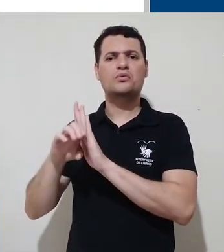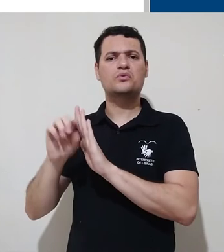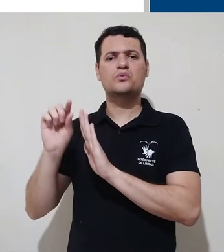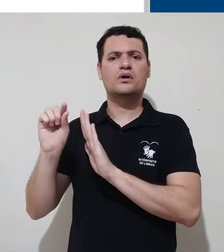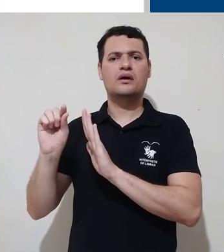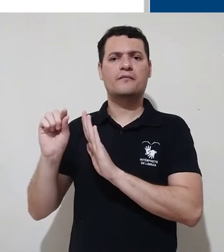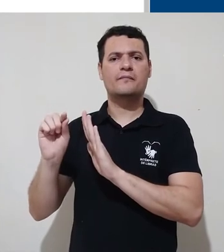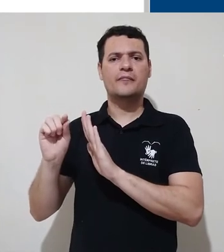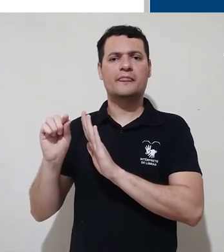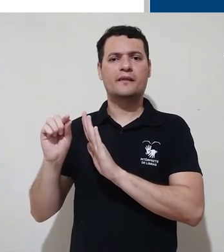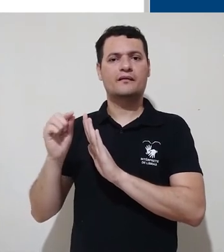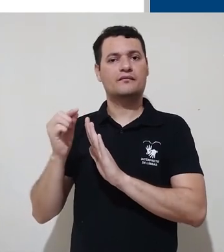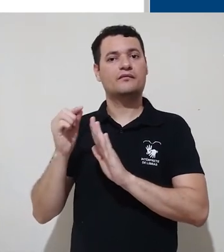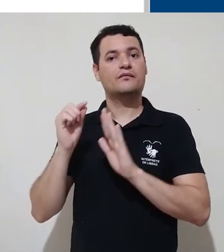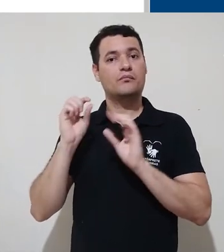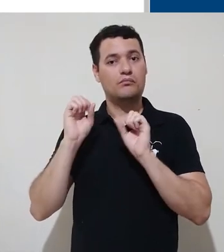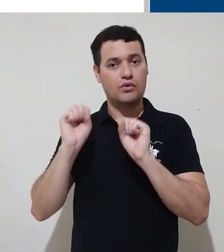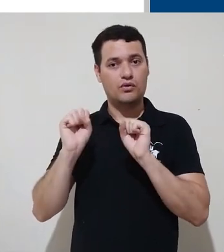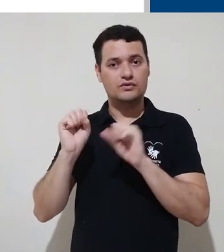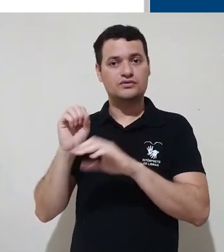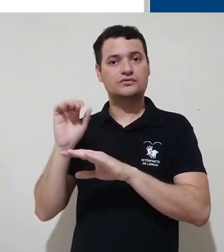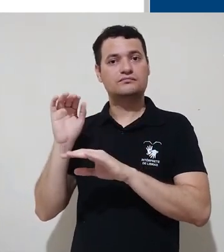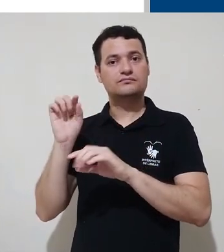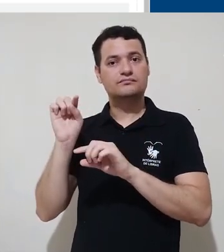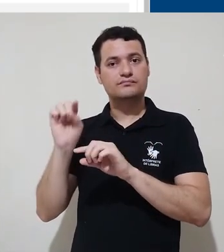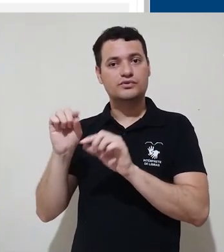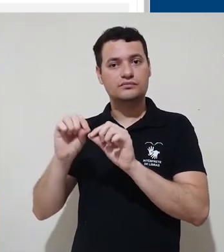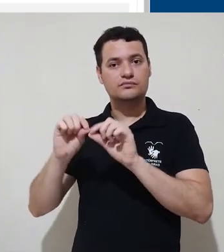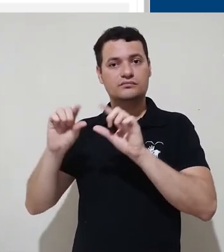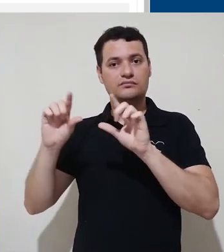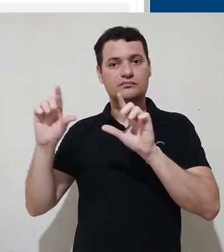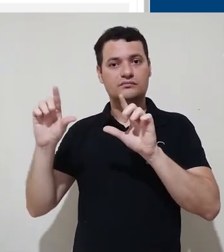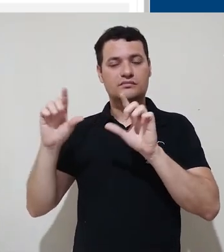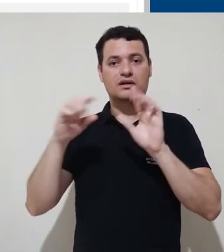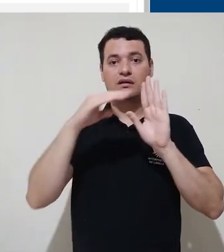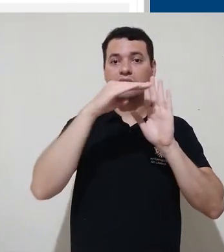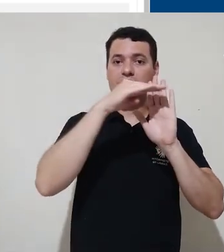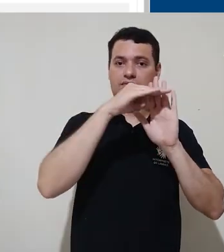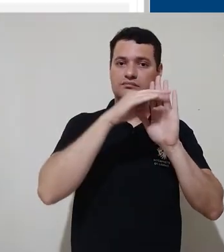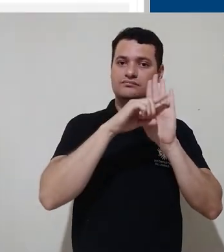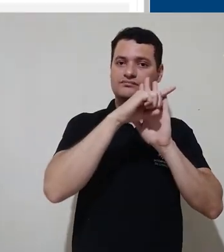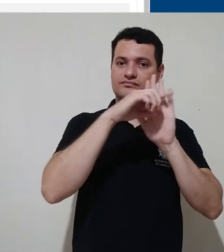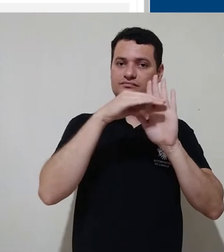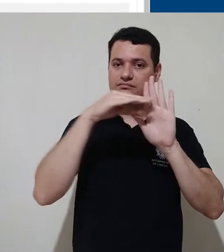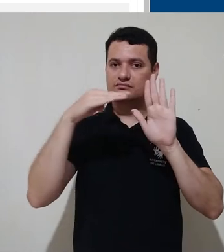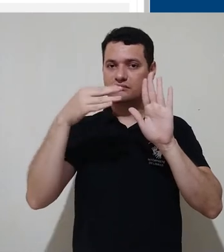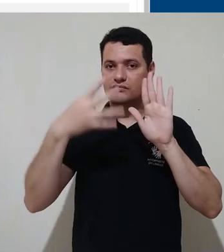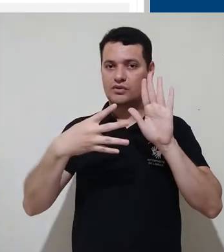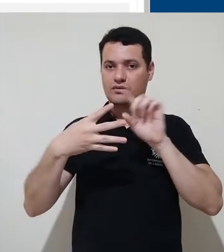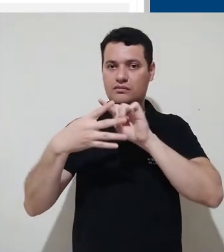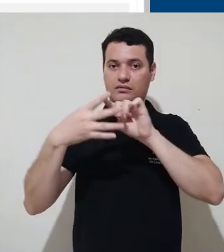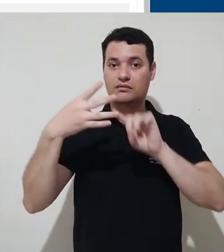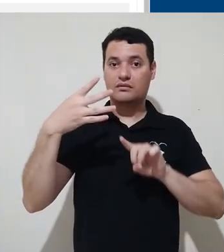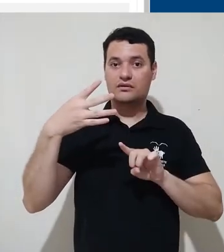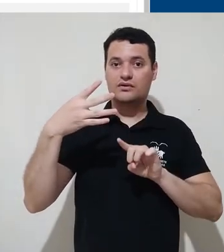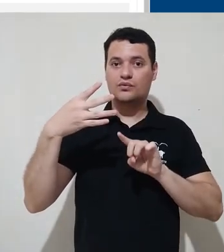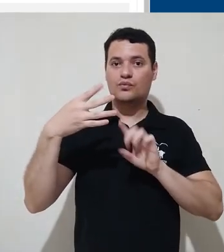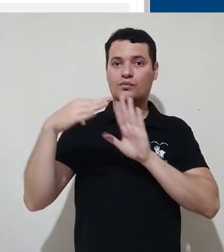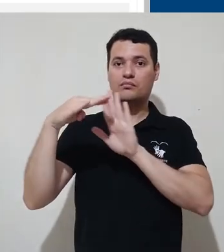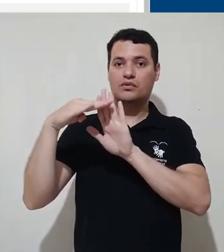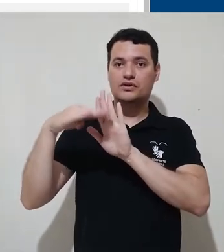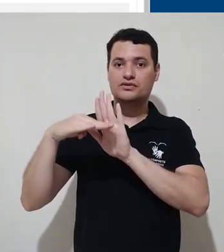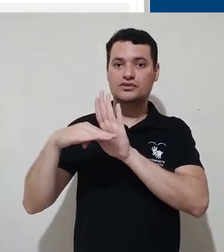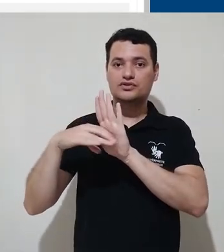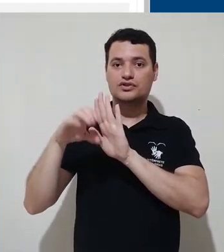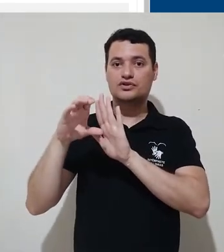curso? Eu posso fazer acesso à minha categoria, trilha de aprendizado. Eu tenho a minha listagem